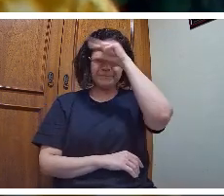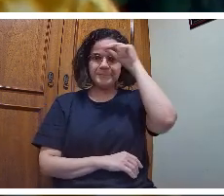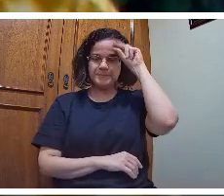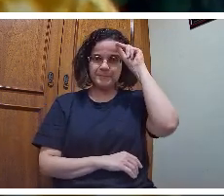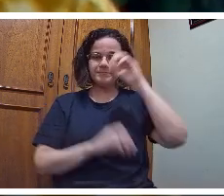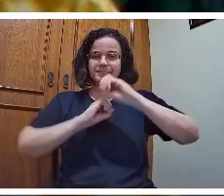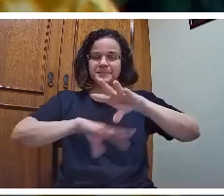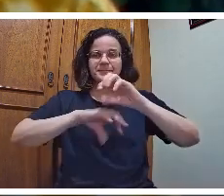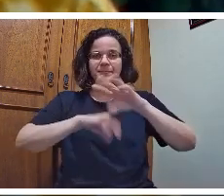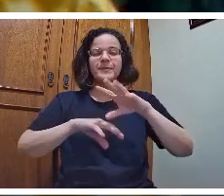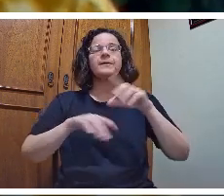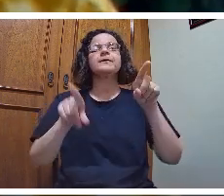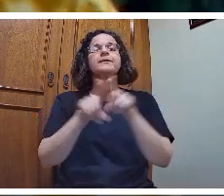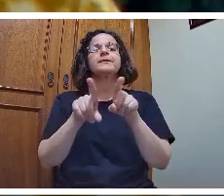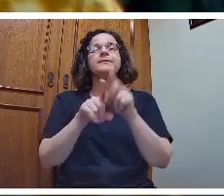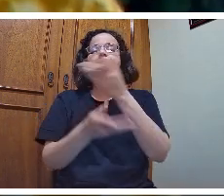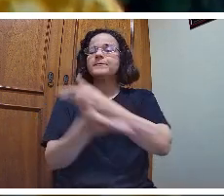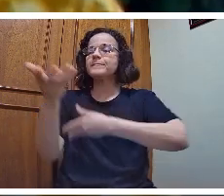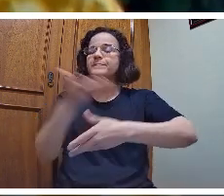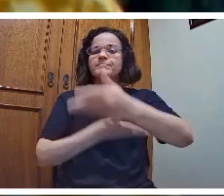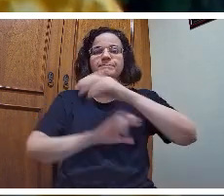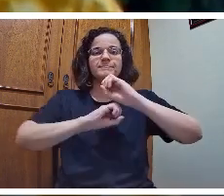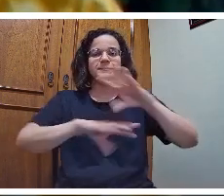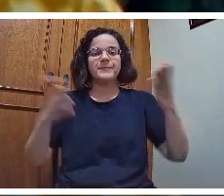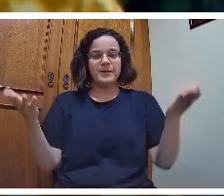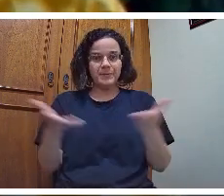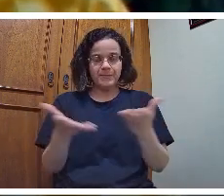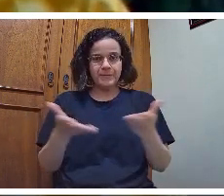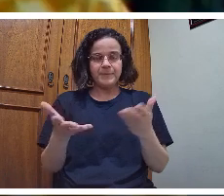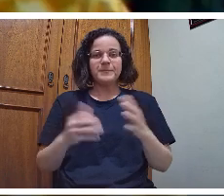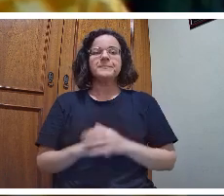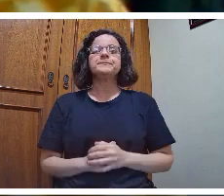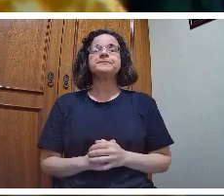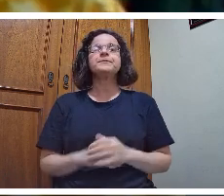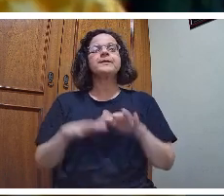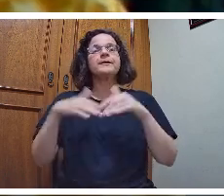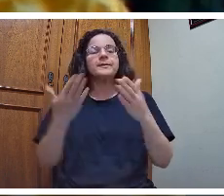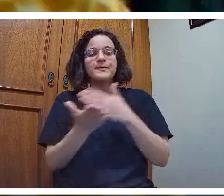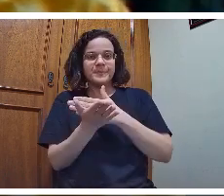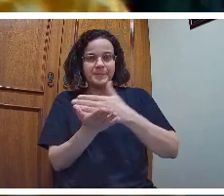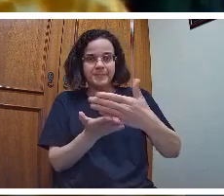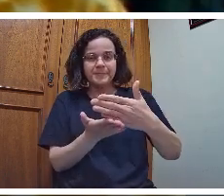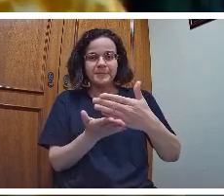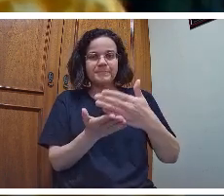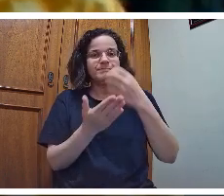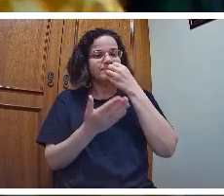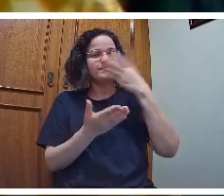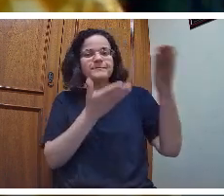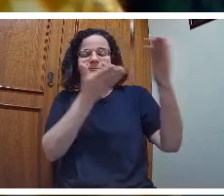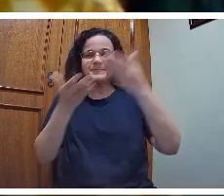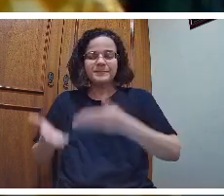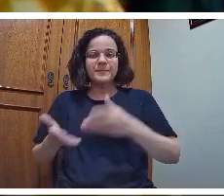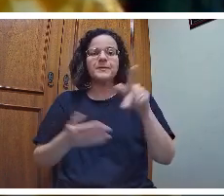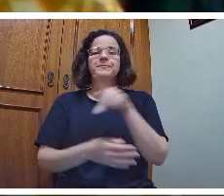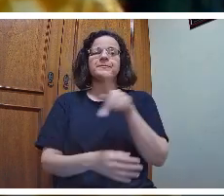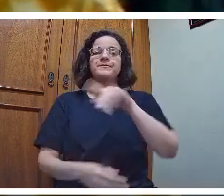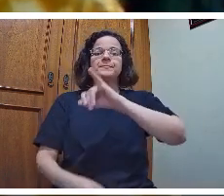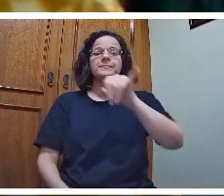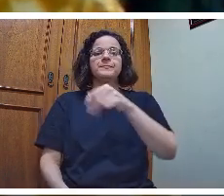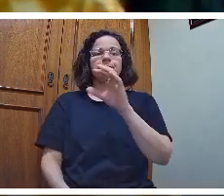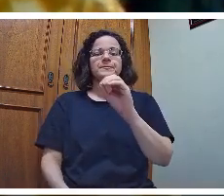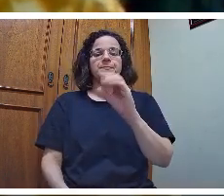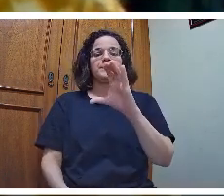e as nossas mediadoras de ensino aqui neste momento. Para dar as nossas boas-vindas, vou convidar a professora